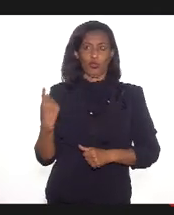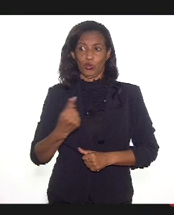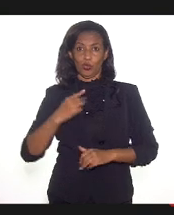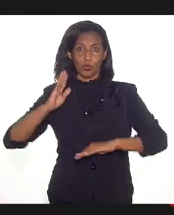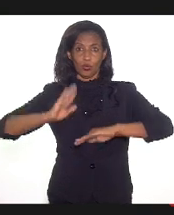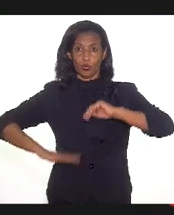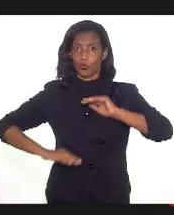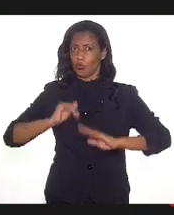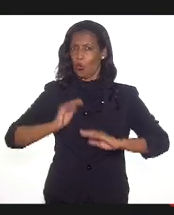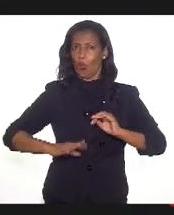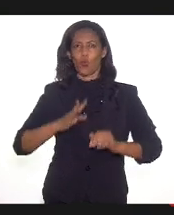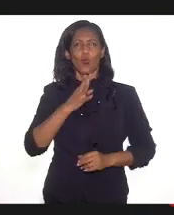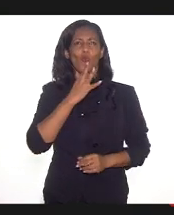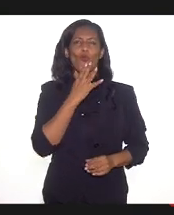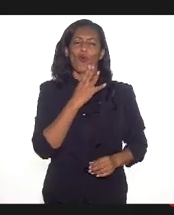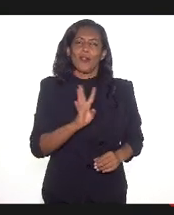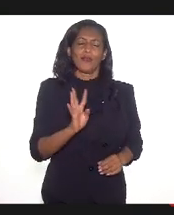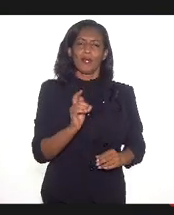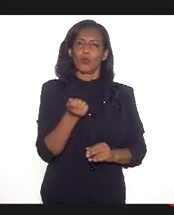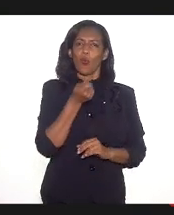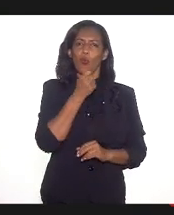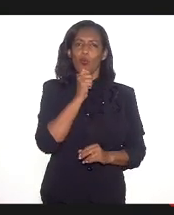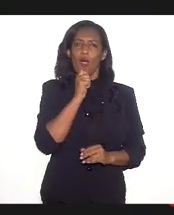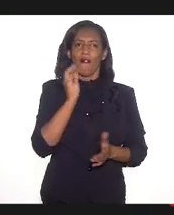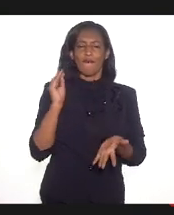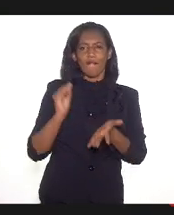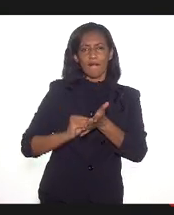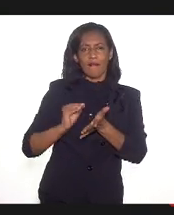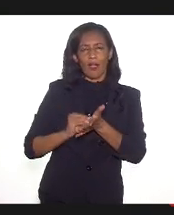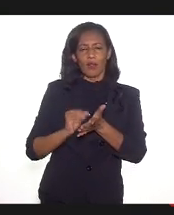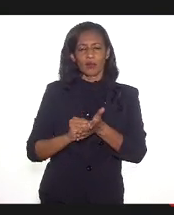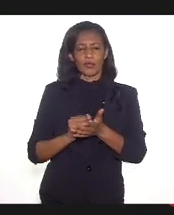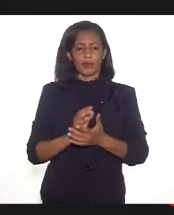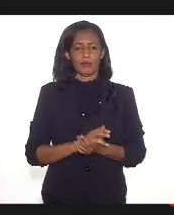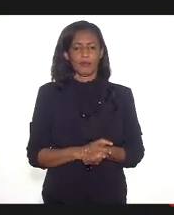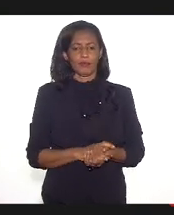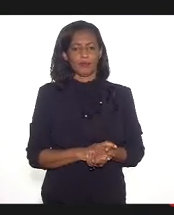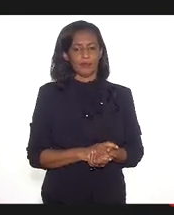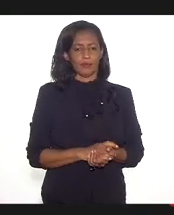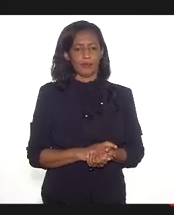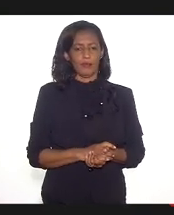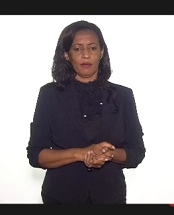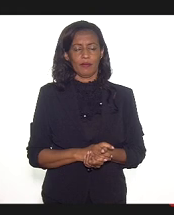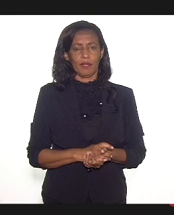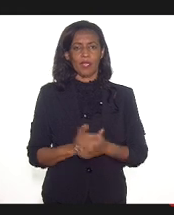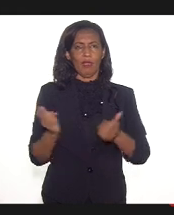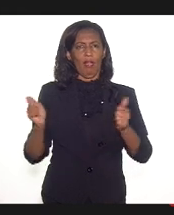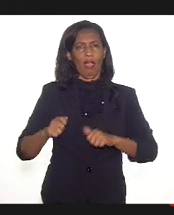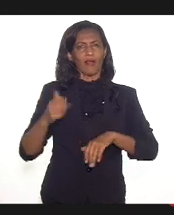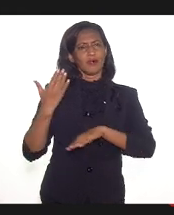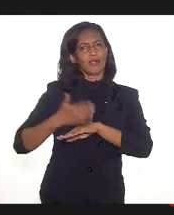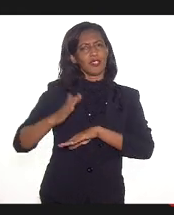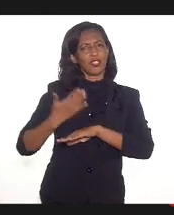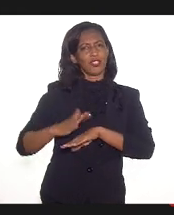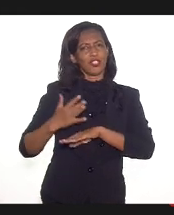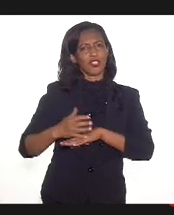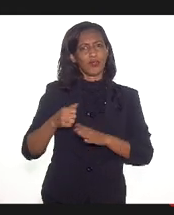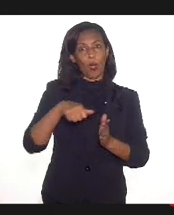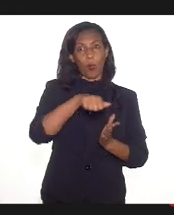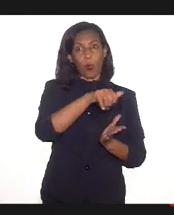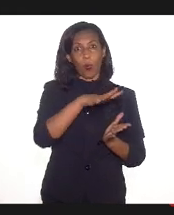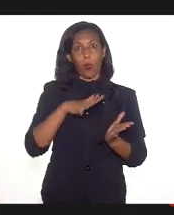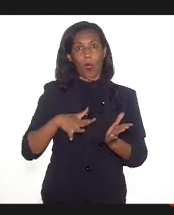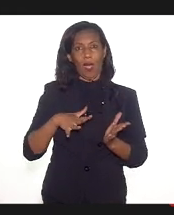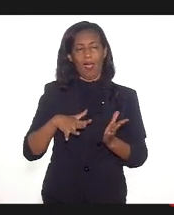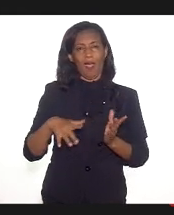tinham esse conhecimento de colocar as nossas atividades de forma online.